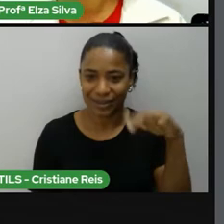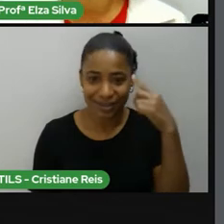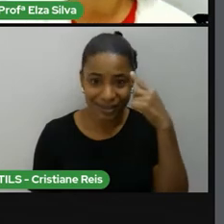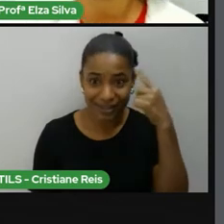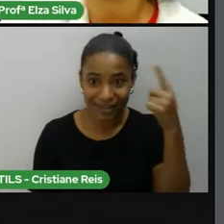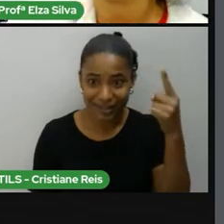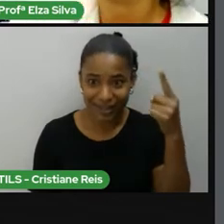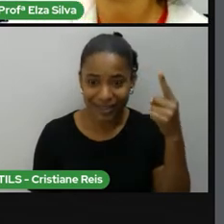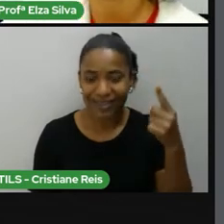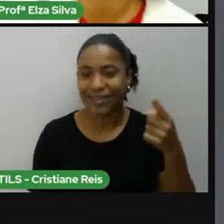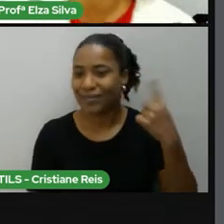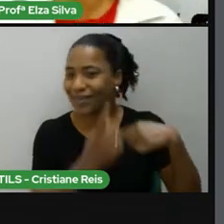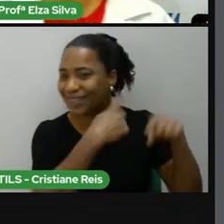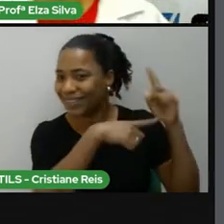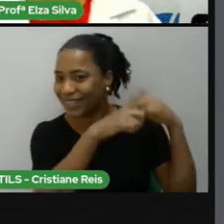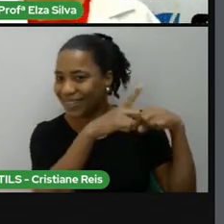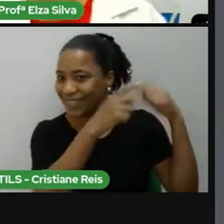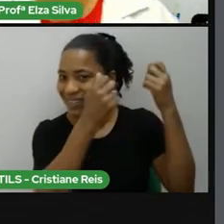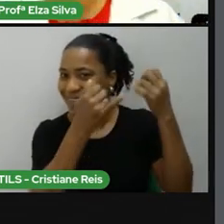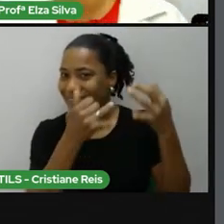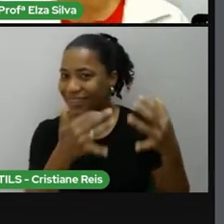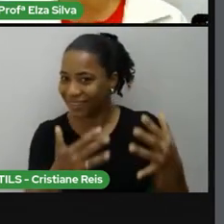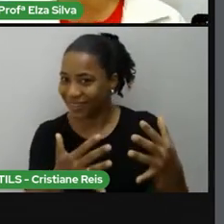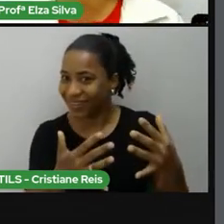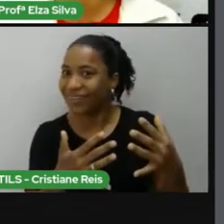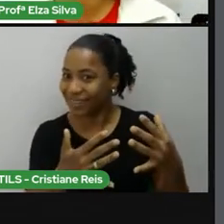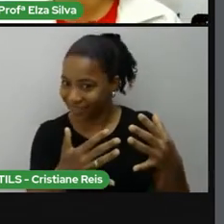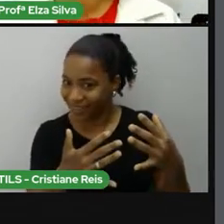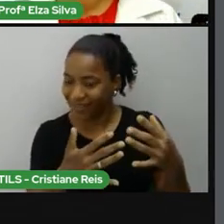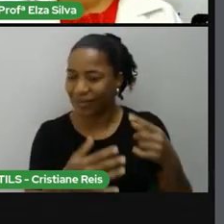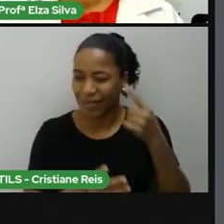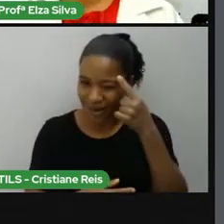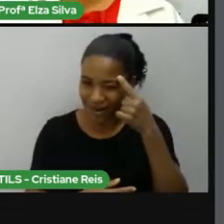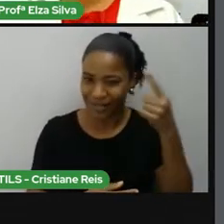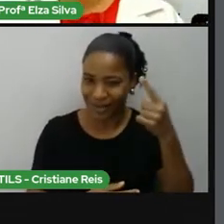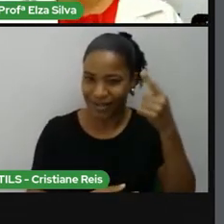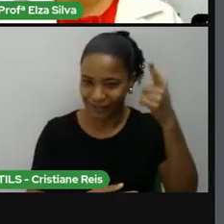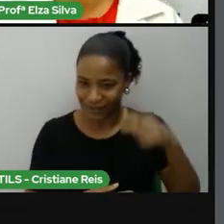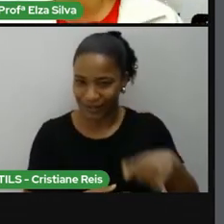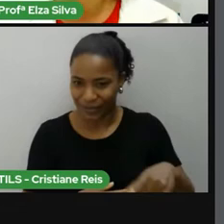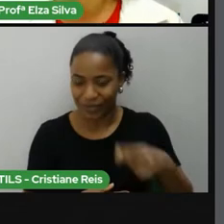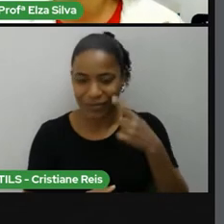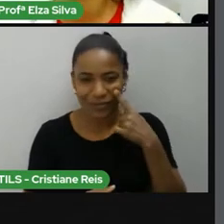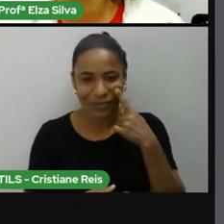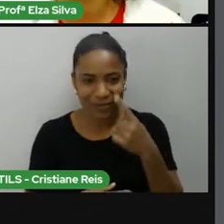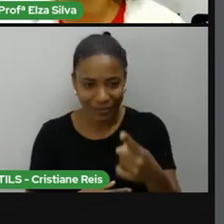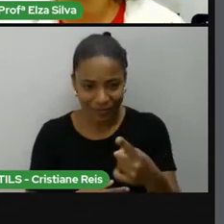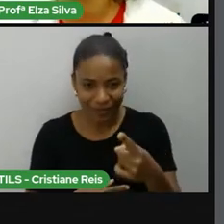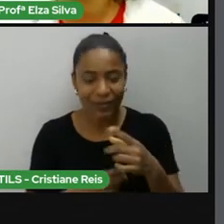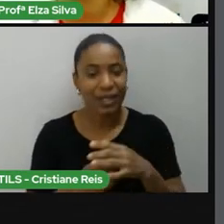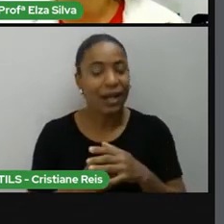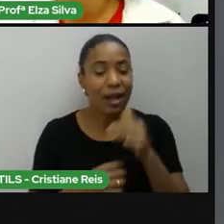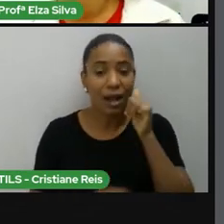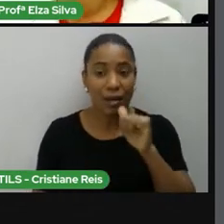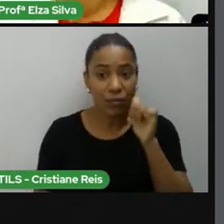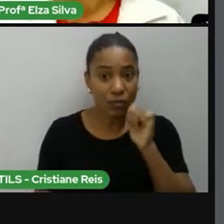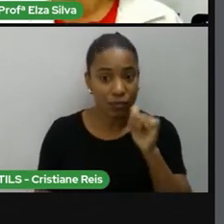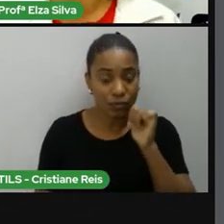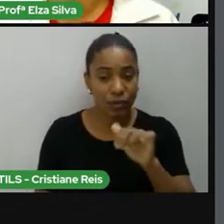Vamos relembrar o que nós aprendemos sobre Toni Morrison? Toni Morrison foi uma romancista